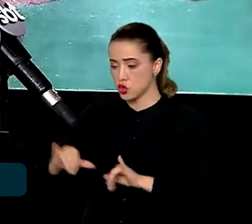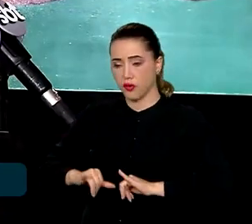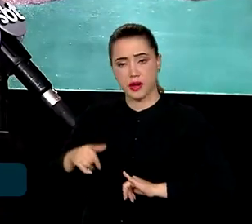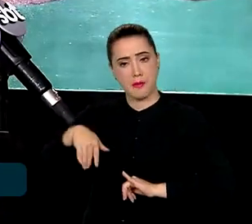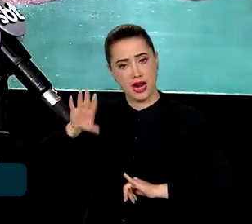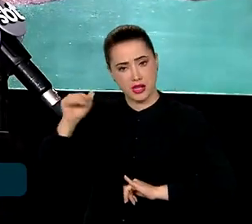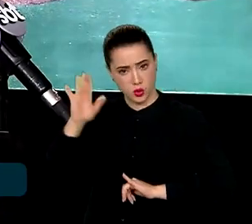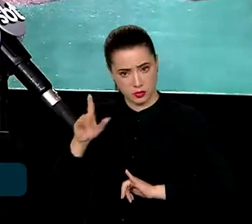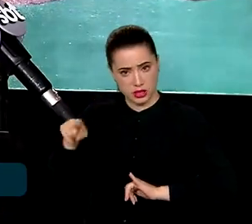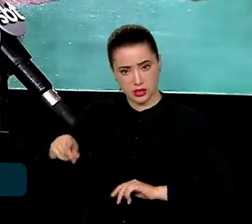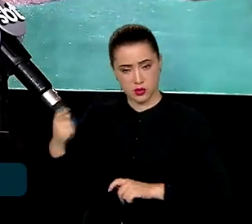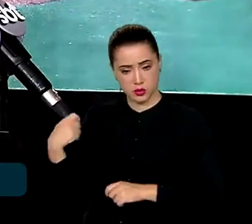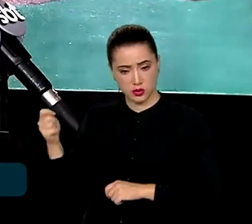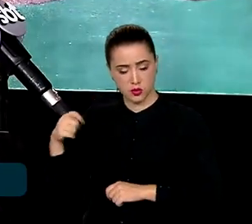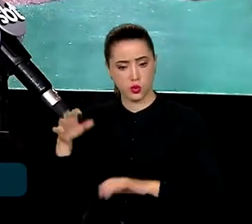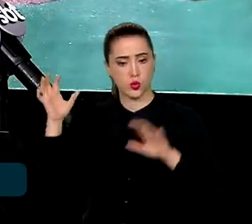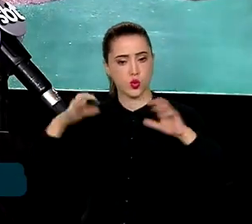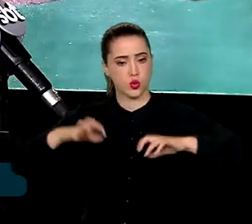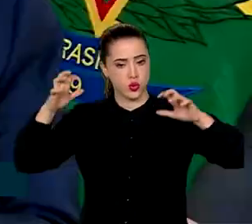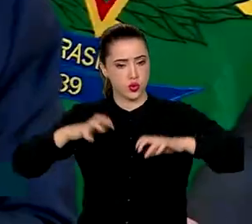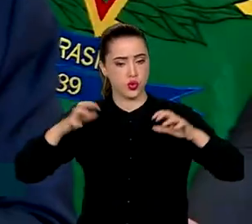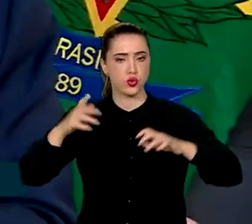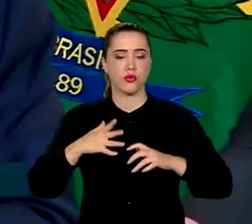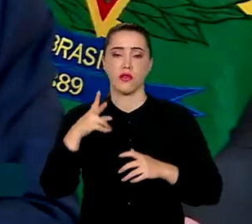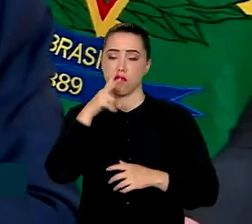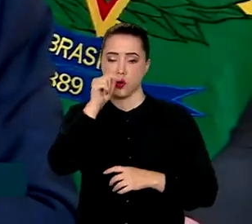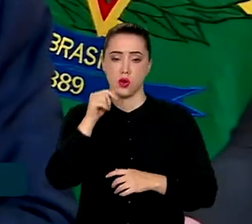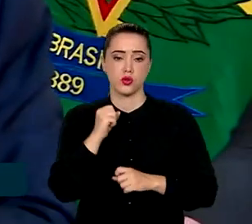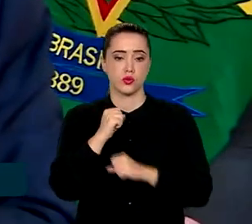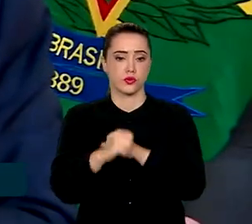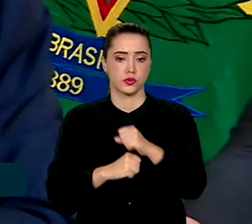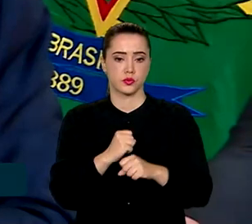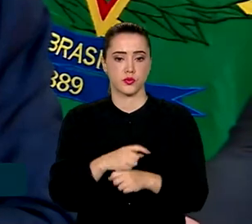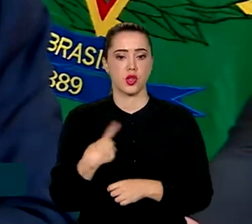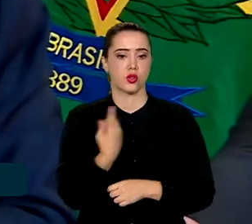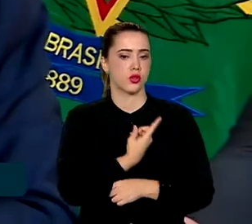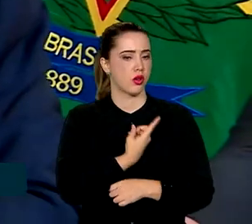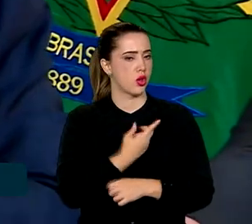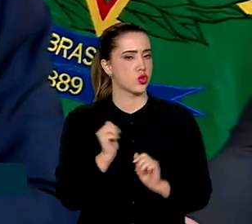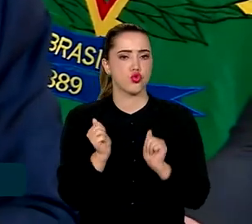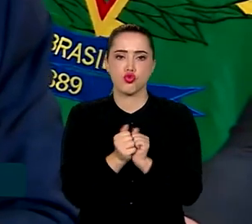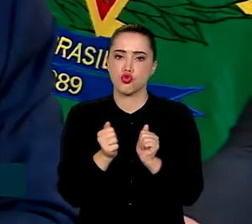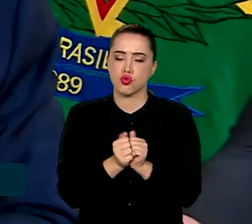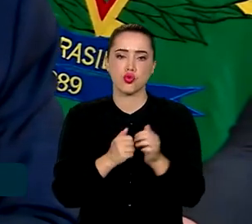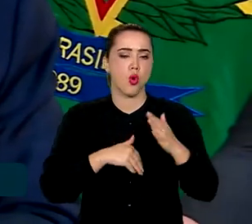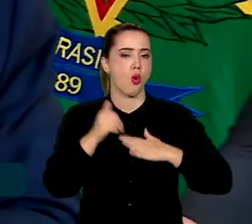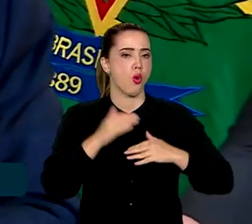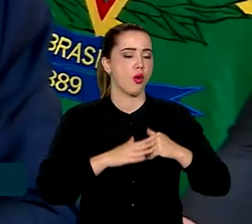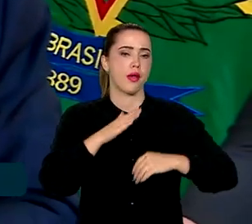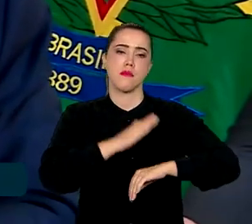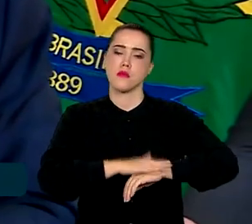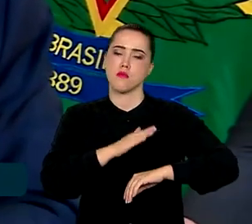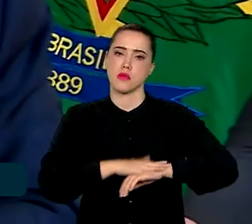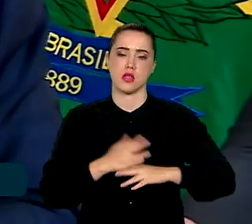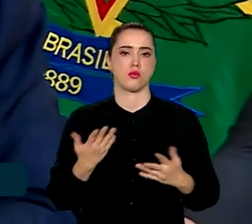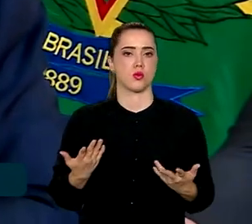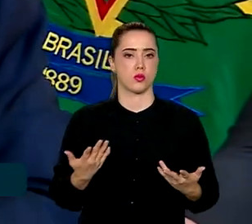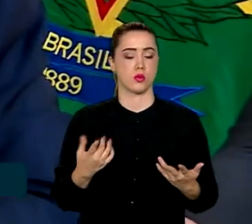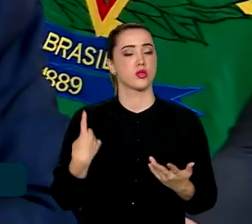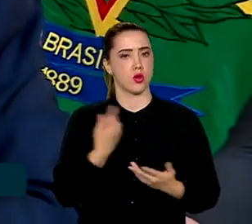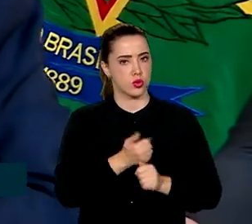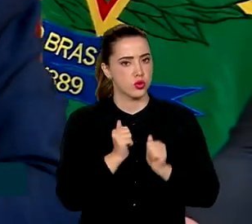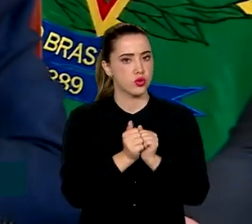brasileiro, com chuvas muito intensas ao longo dos próximos meses. Nós estaremos juntos, juntos em qualquer situação, tentando